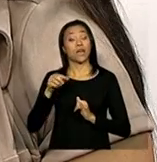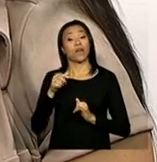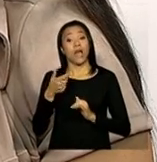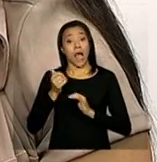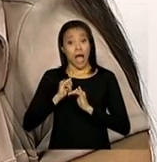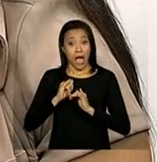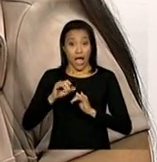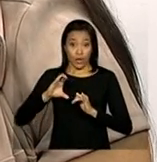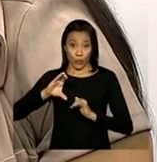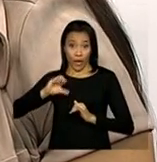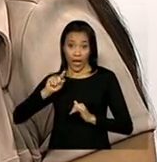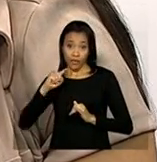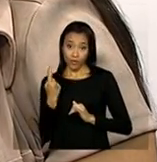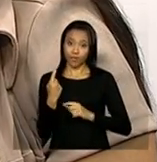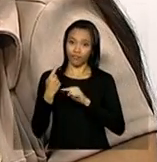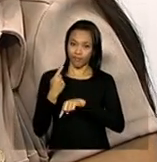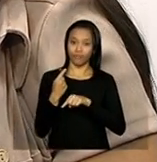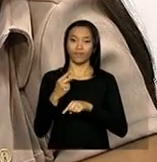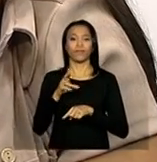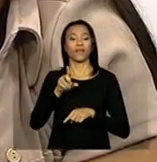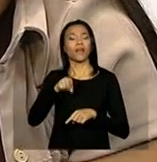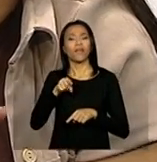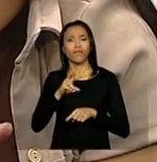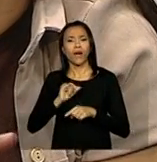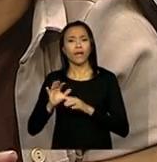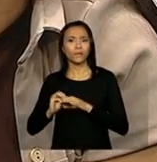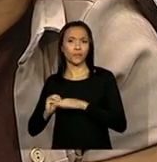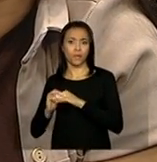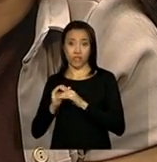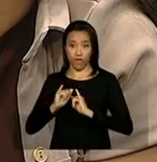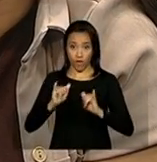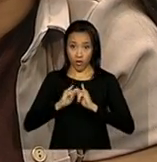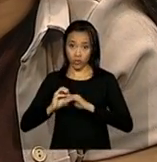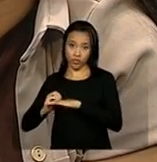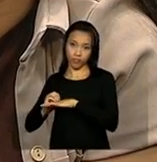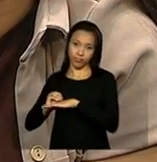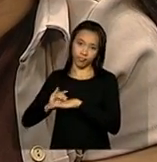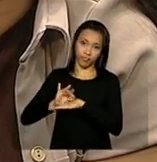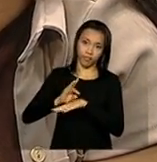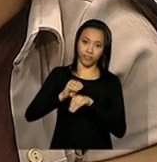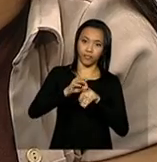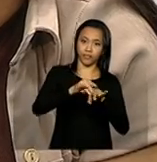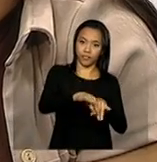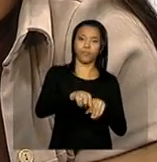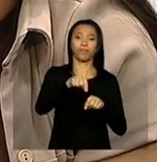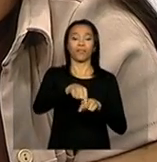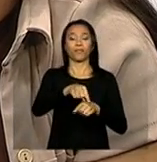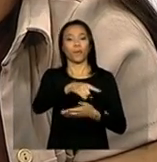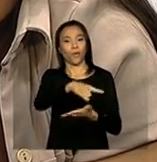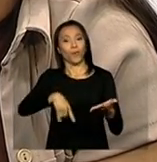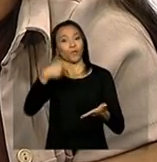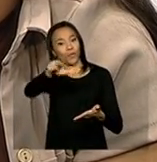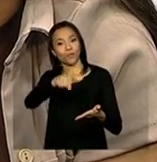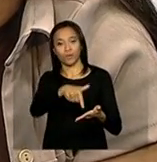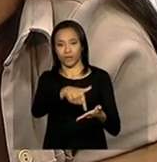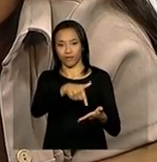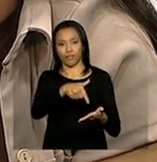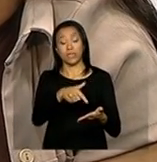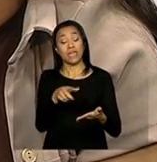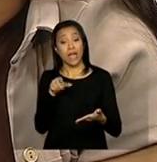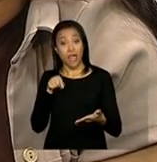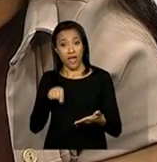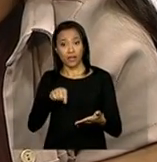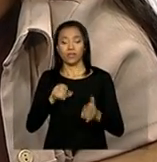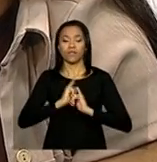do Cadastro Suas, elas automaticamente vão migrar para o dado do Censo Suas. Então, essas informações que eu falei